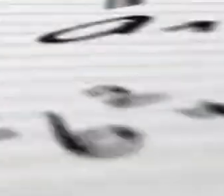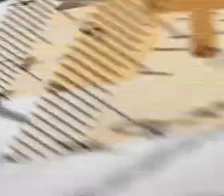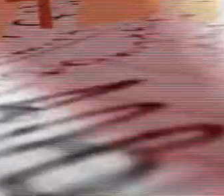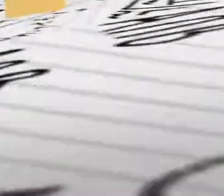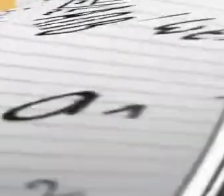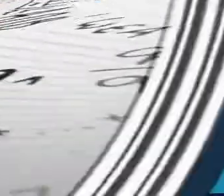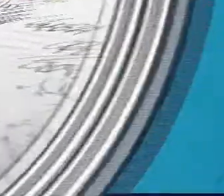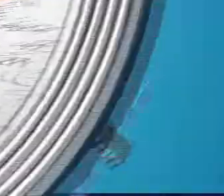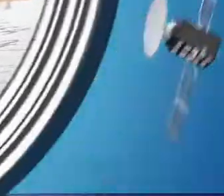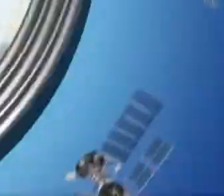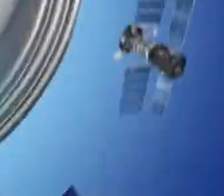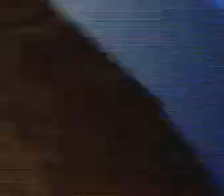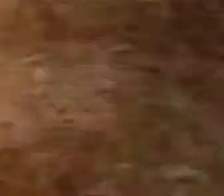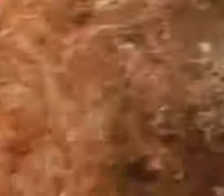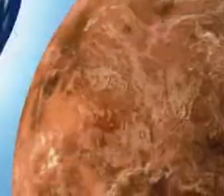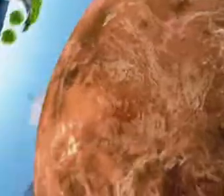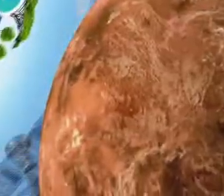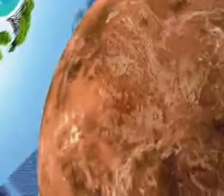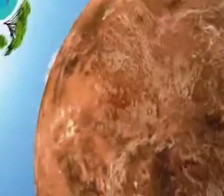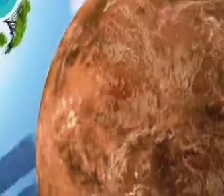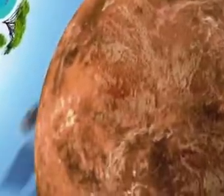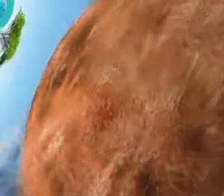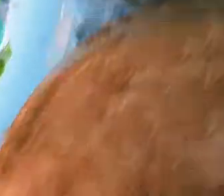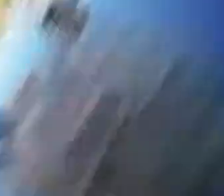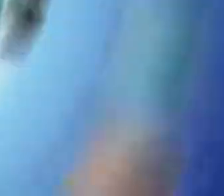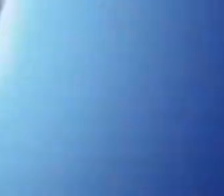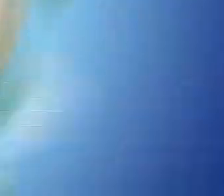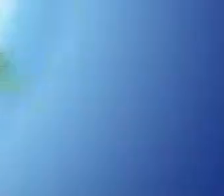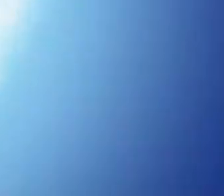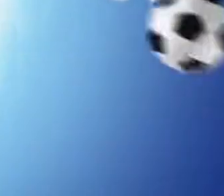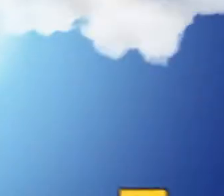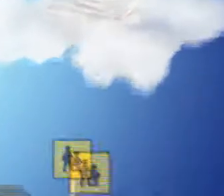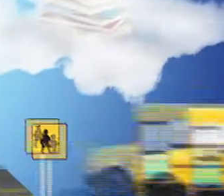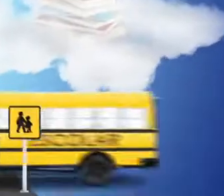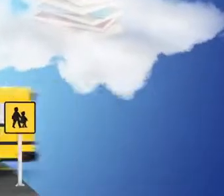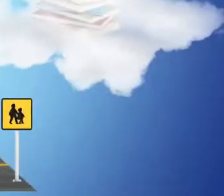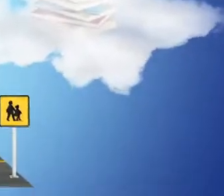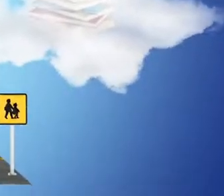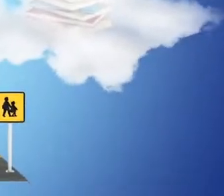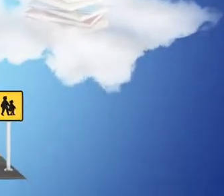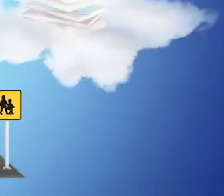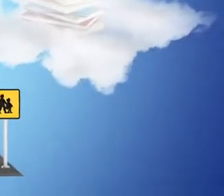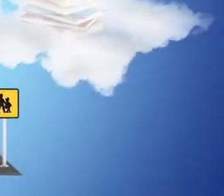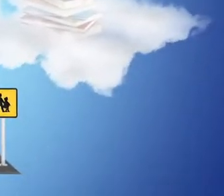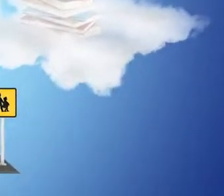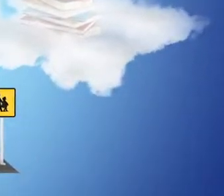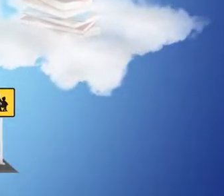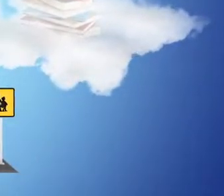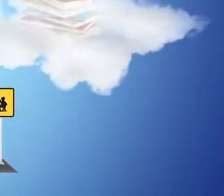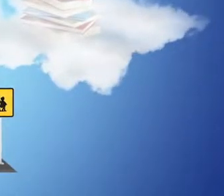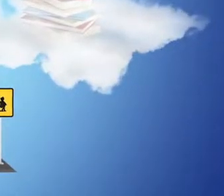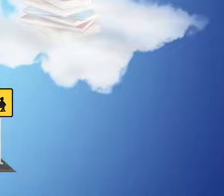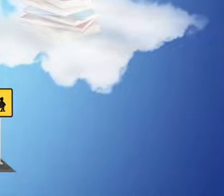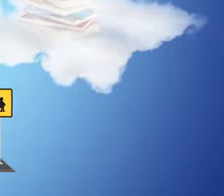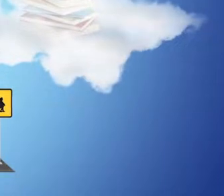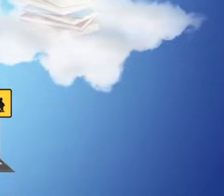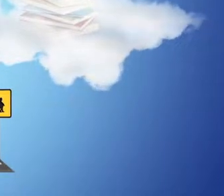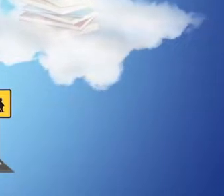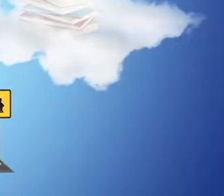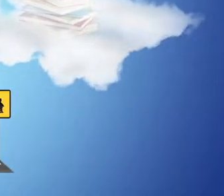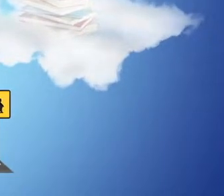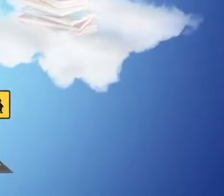Transcrição e Legendas